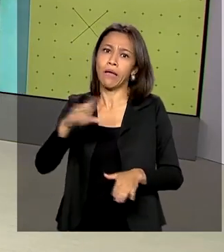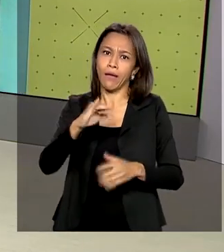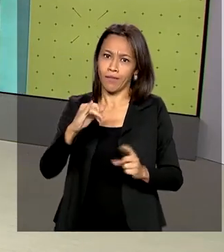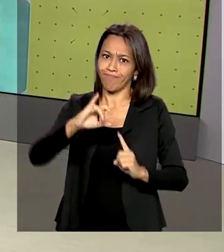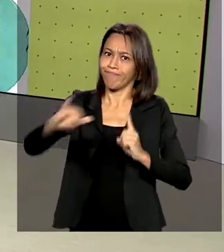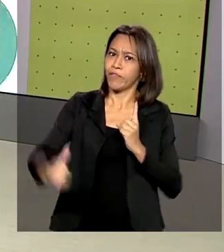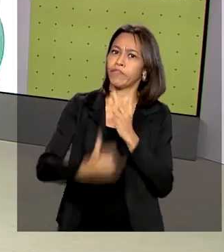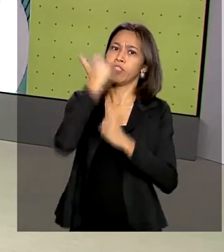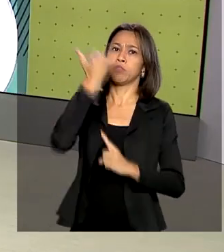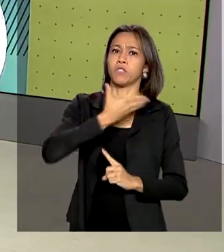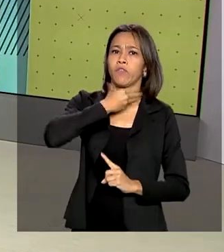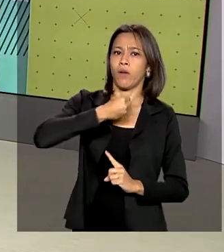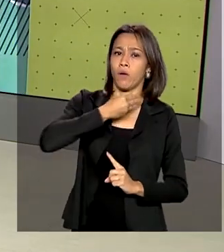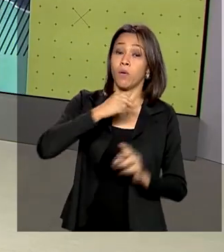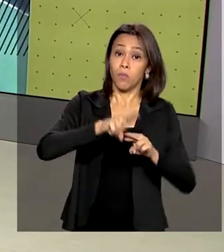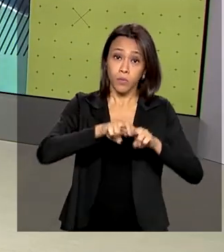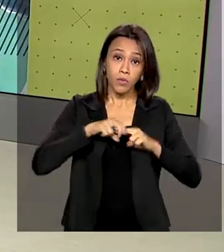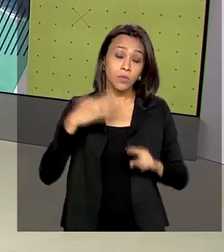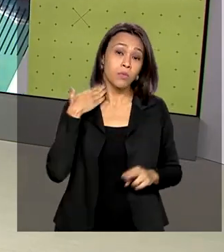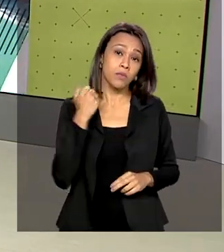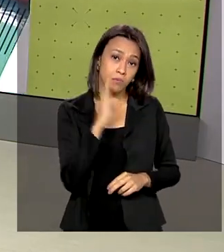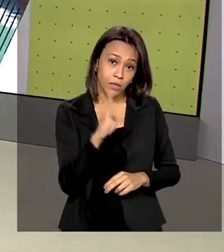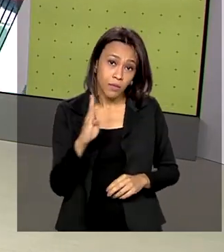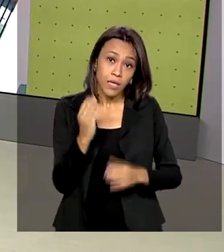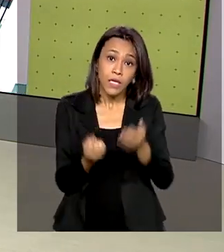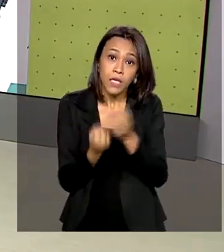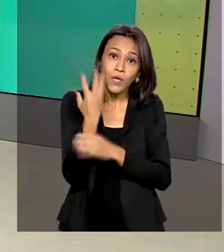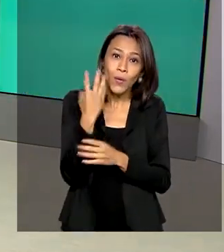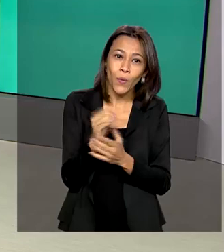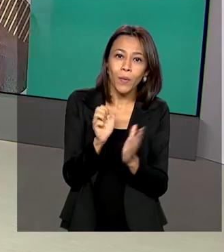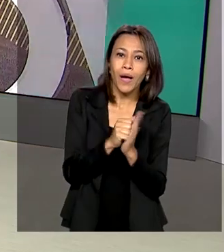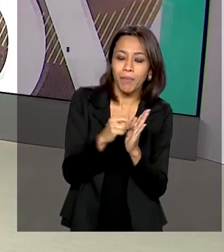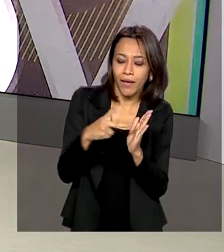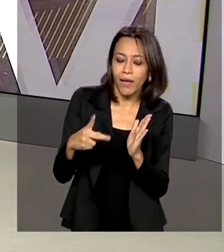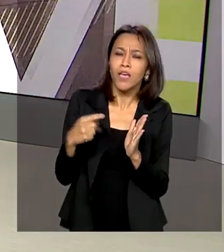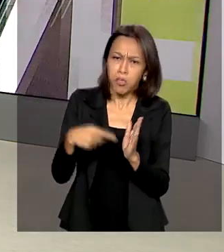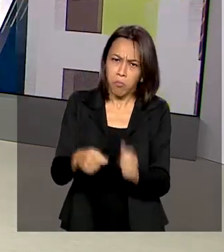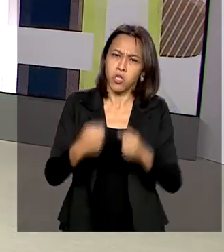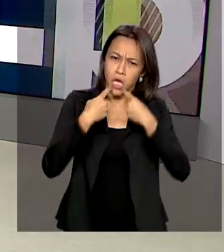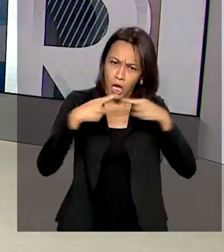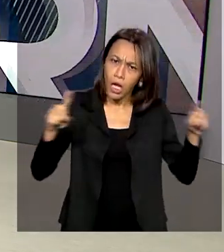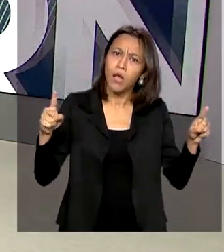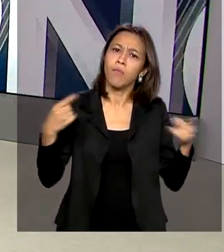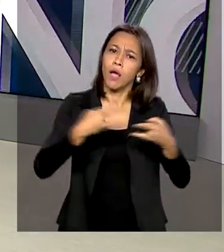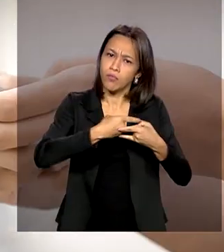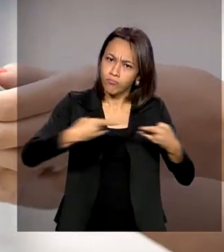isso, o Banco do Brasil criou um serviço por aplicativo que facilita a contestação dos cheques.